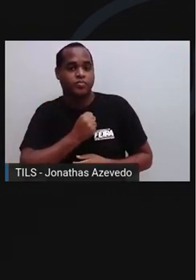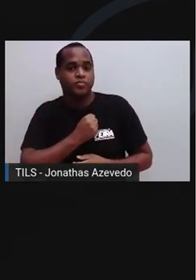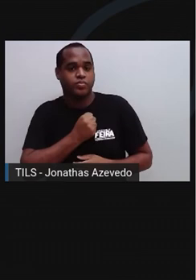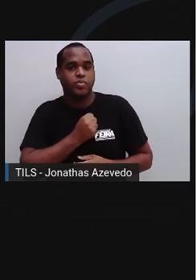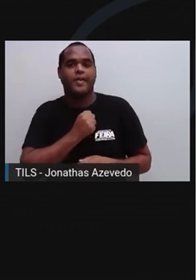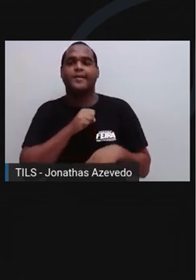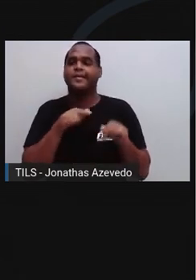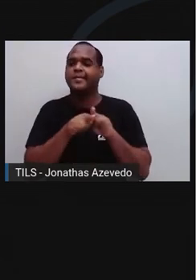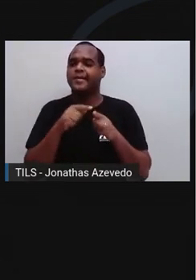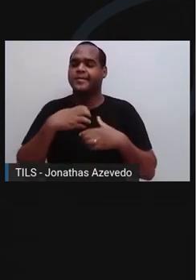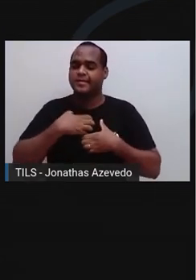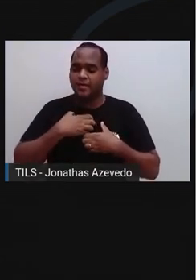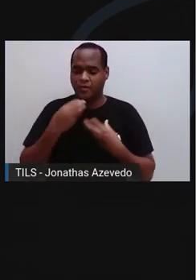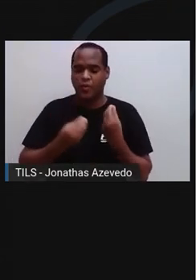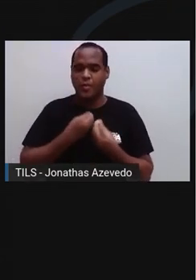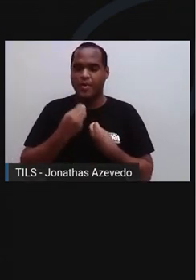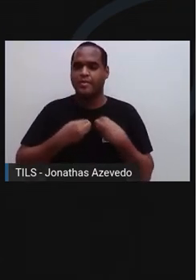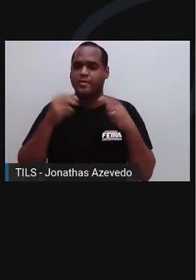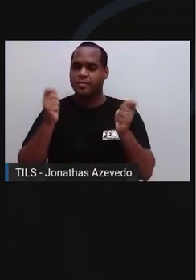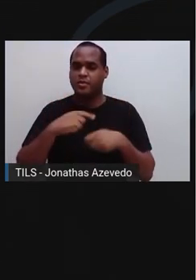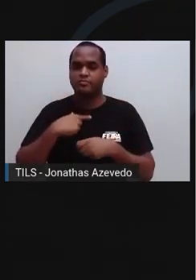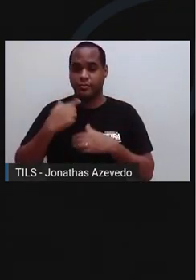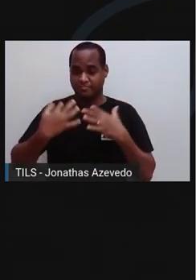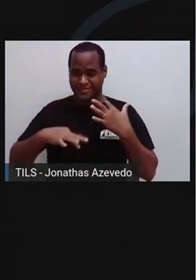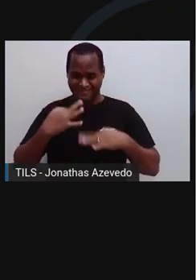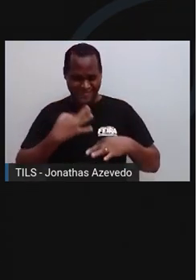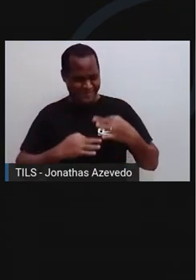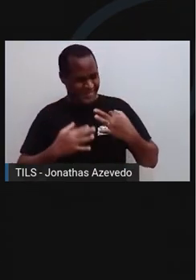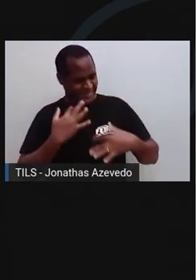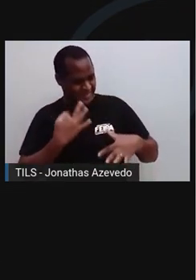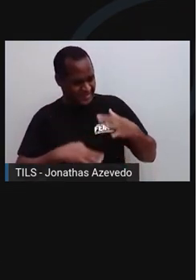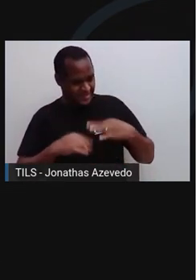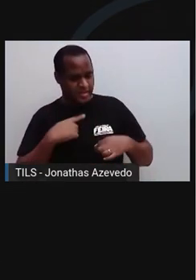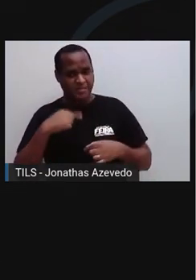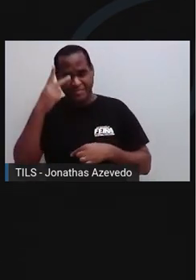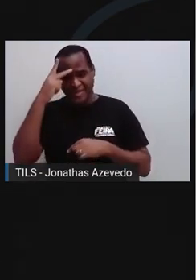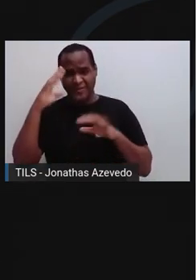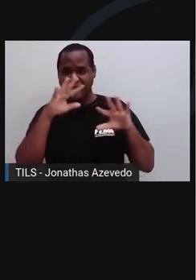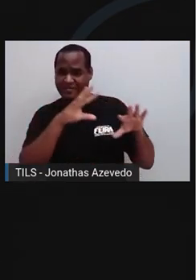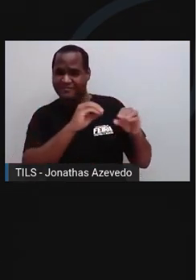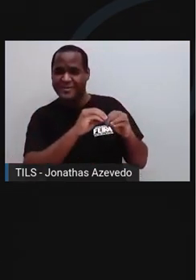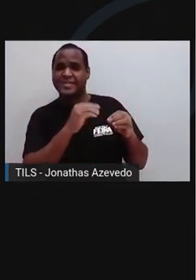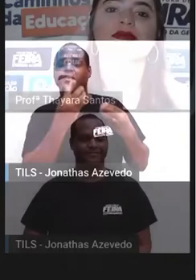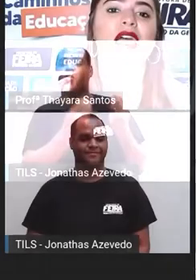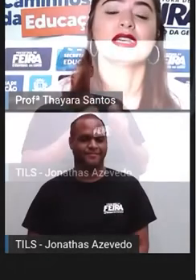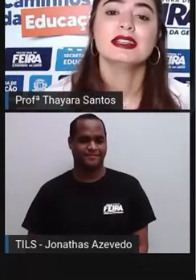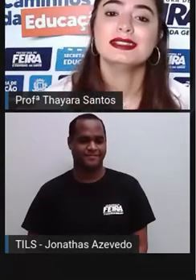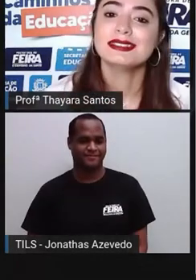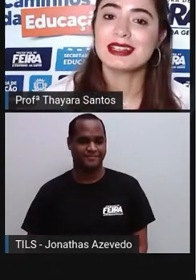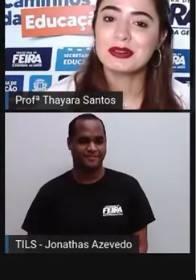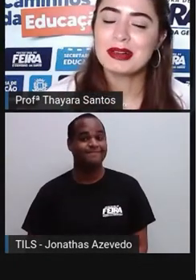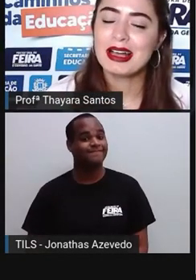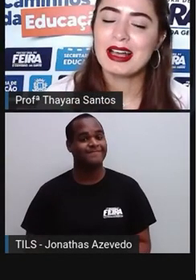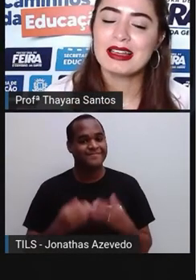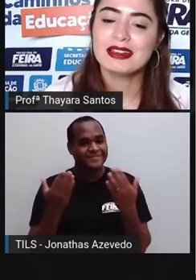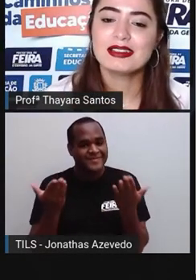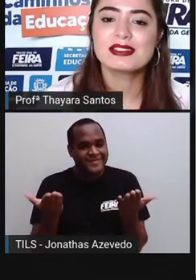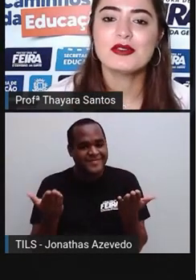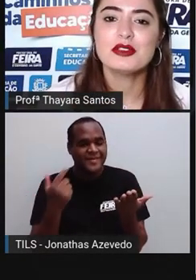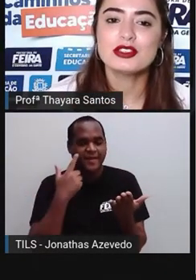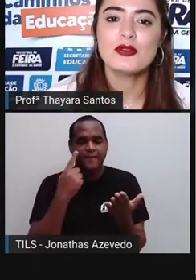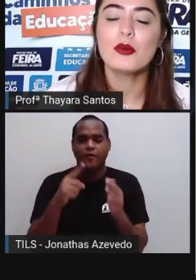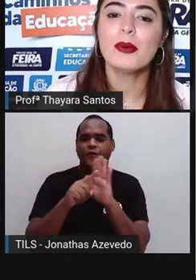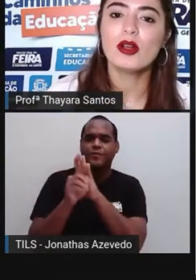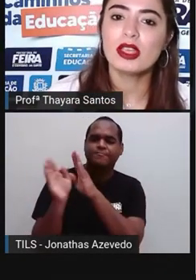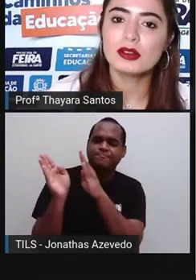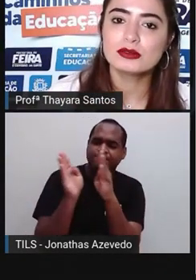Esses sintomas podem causar fortes dores no peito e muitos interpretam isso como sintomas de ataque do coração. Então, aí, nesse